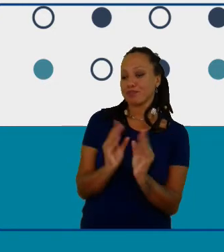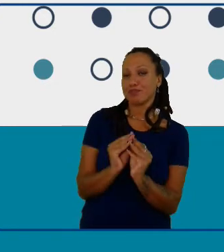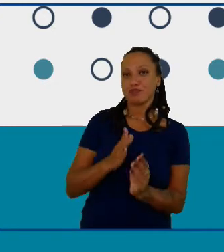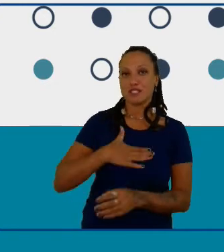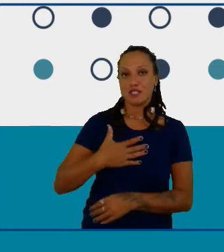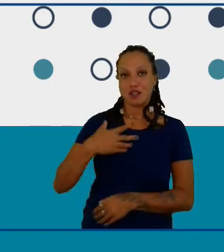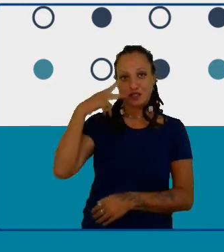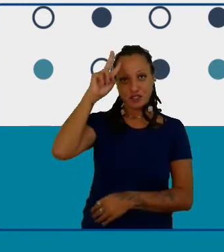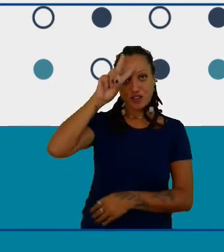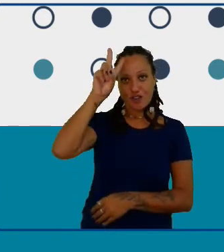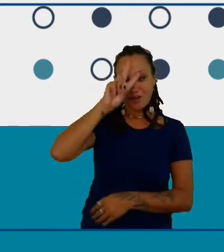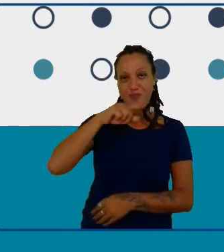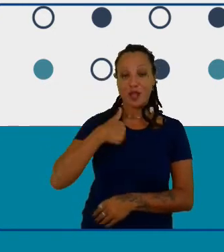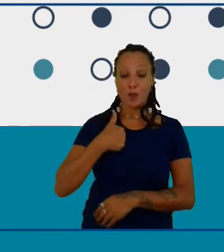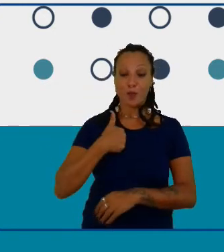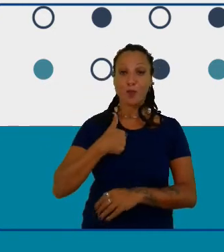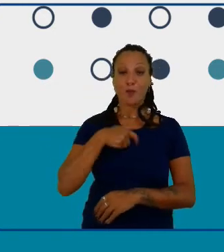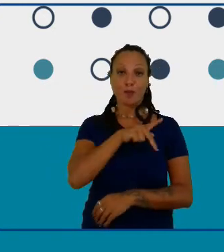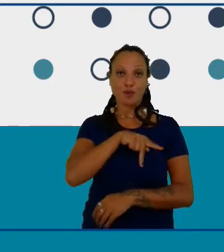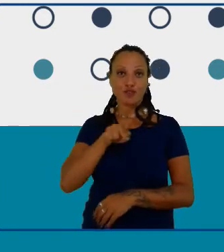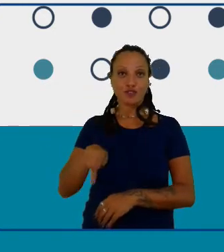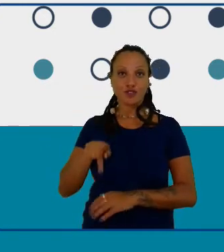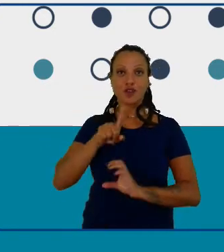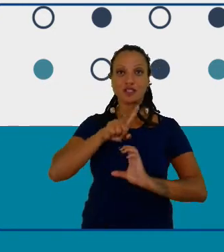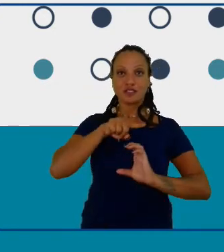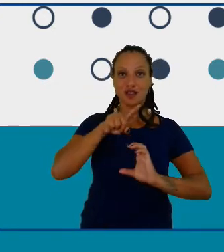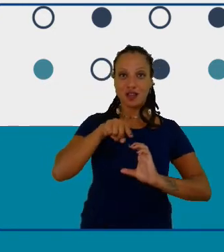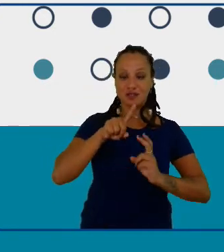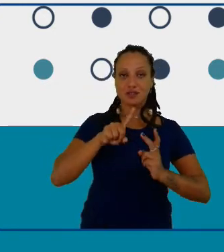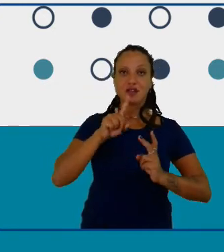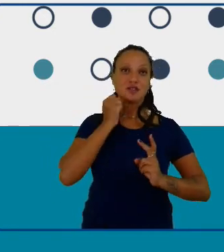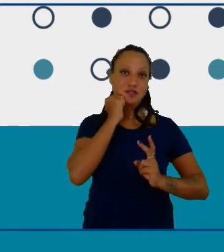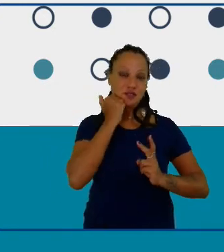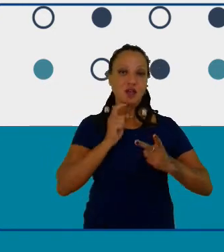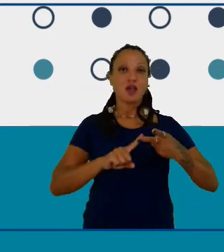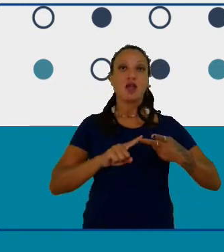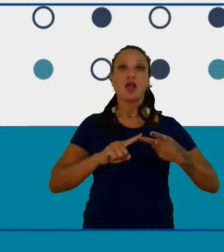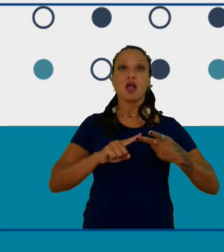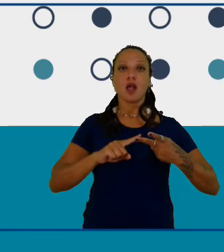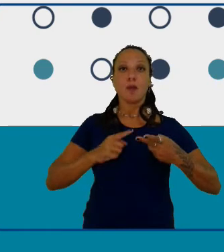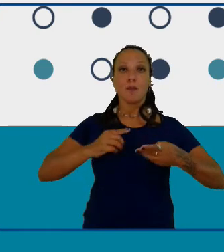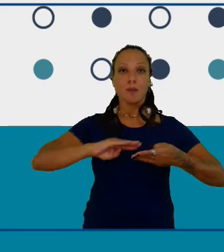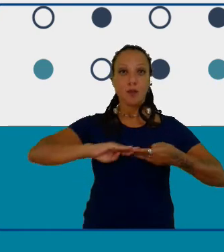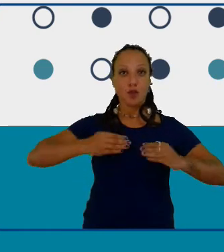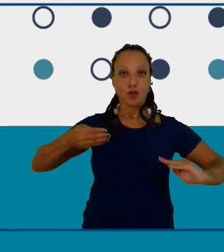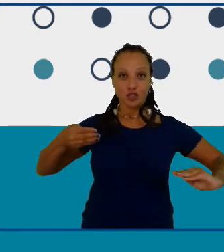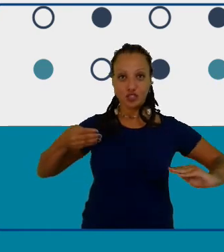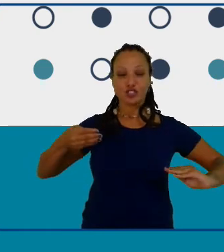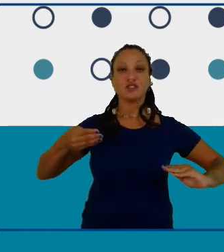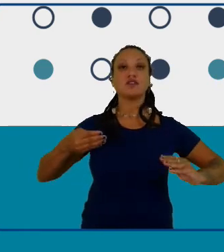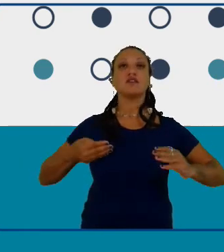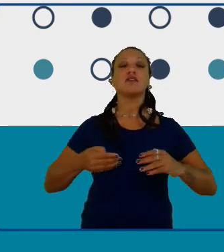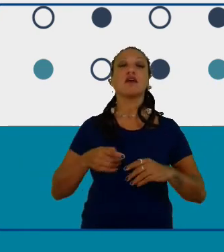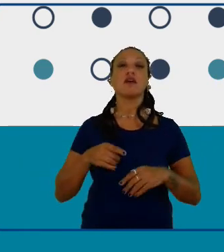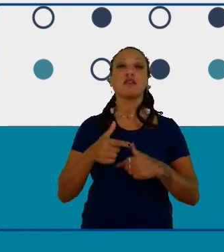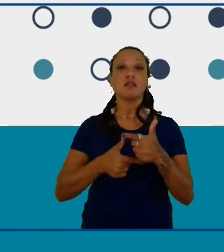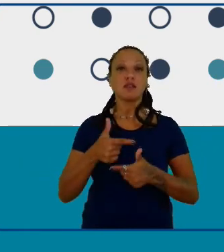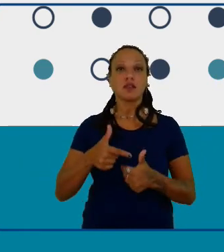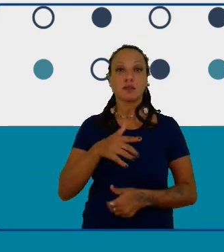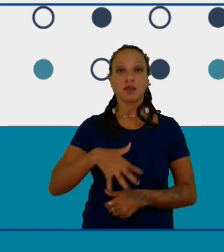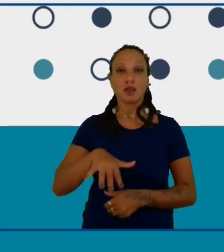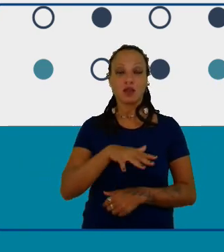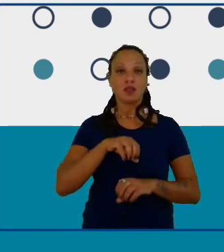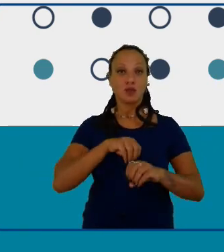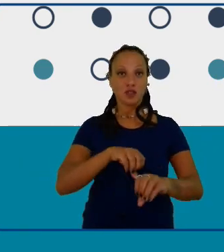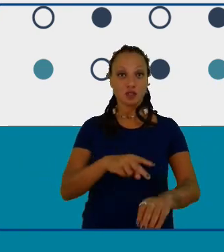professora de ciências biologia e atuo na rede municipal de educação de Niterói desde 2011